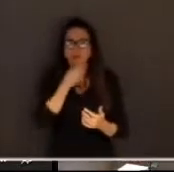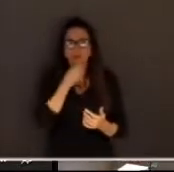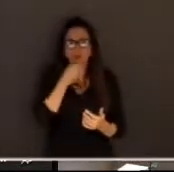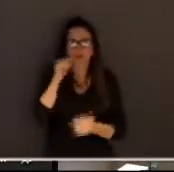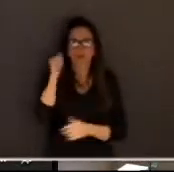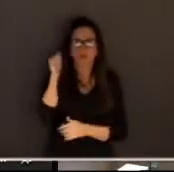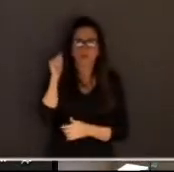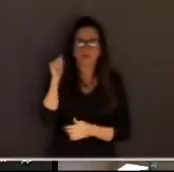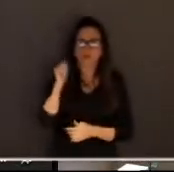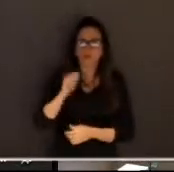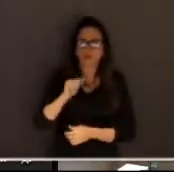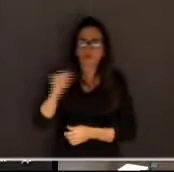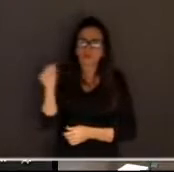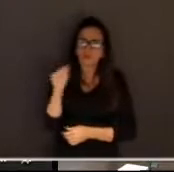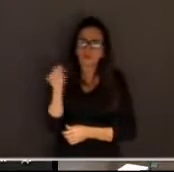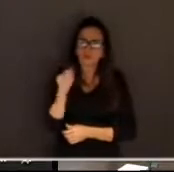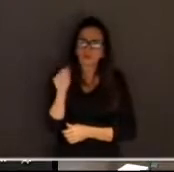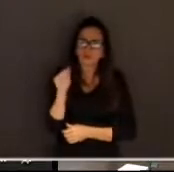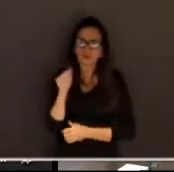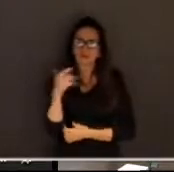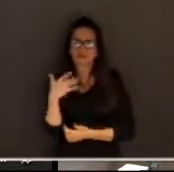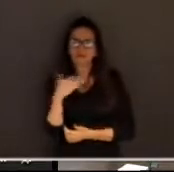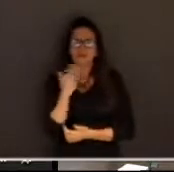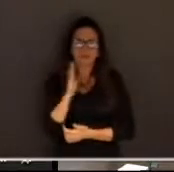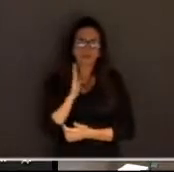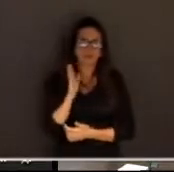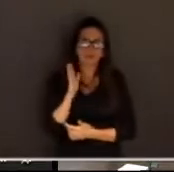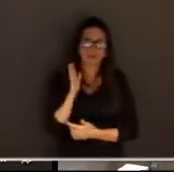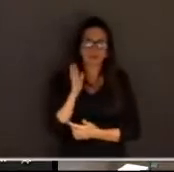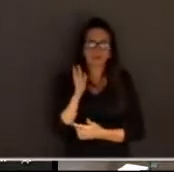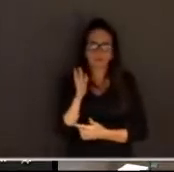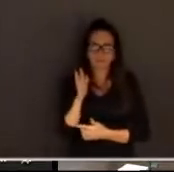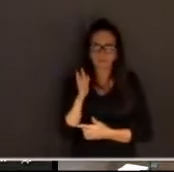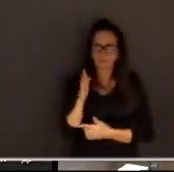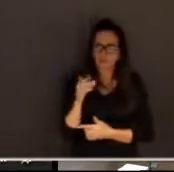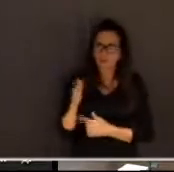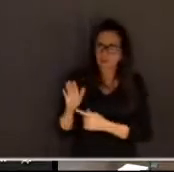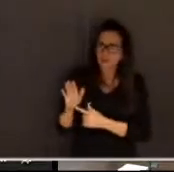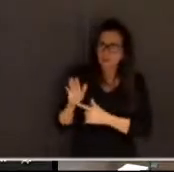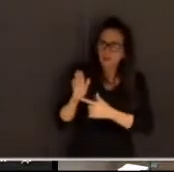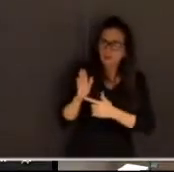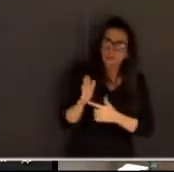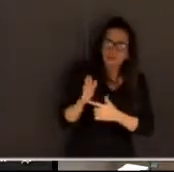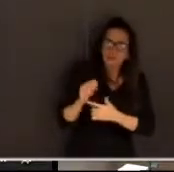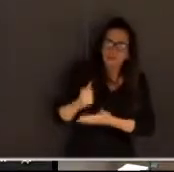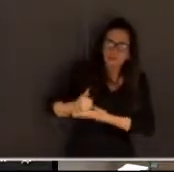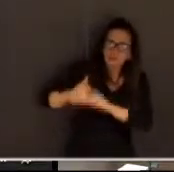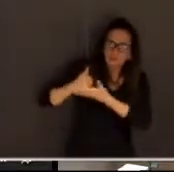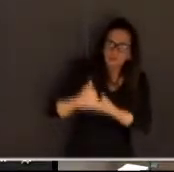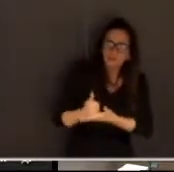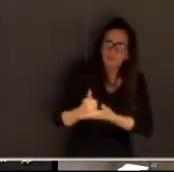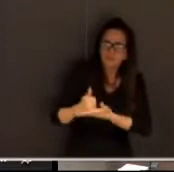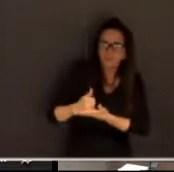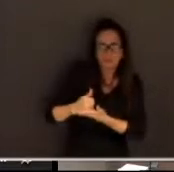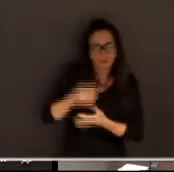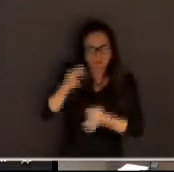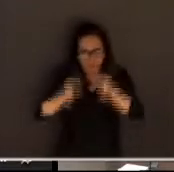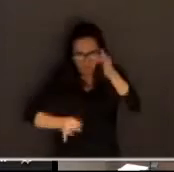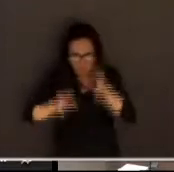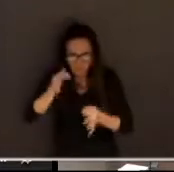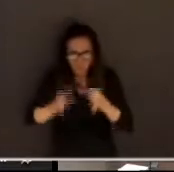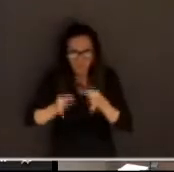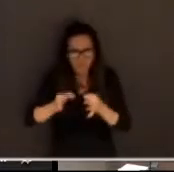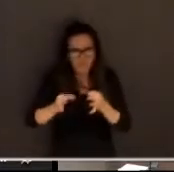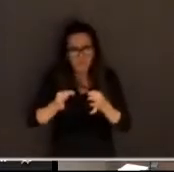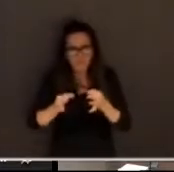que faleceu já quase três décadas deixou uma grande contribuição para o mundo jurídico em uma de suas